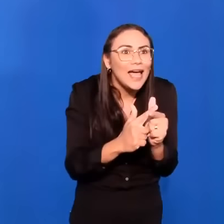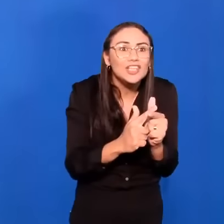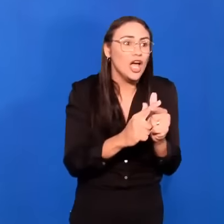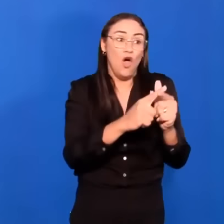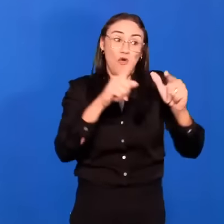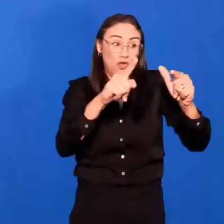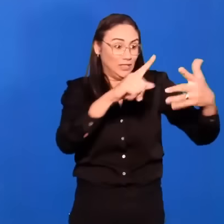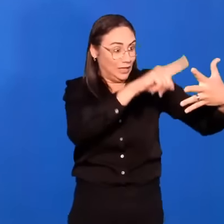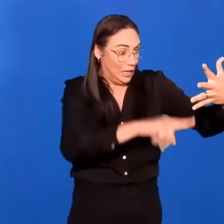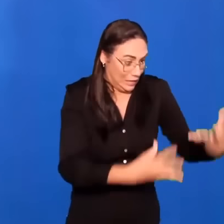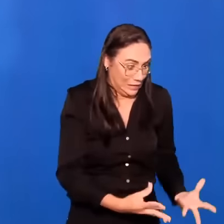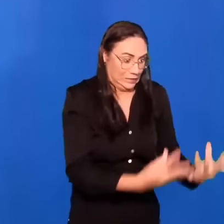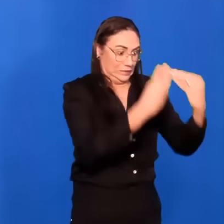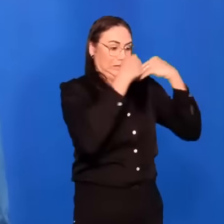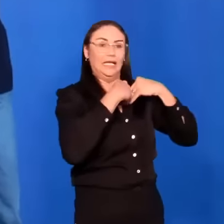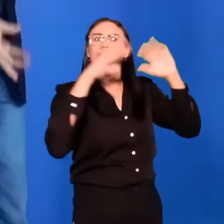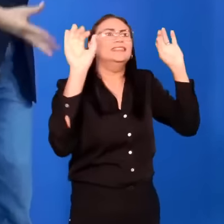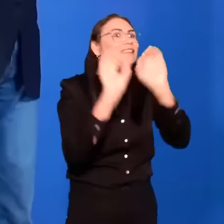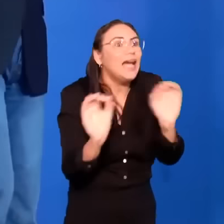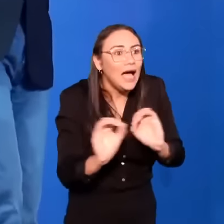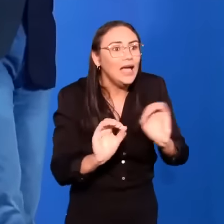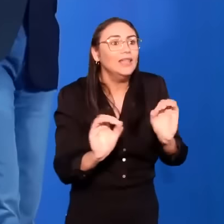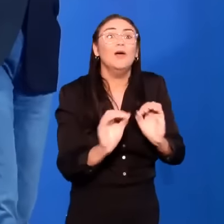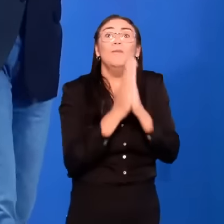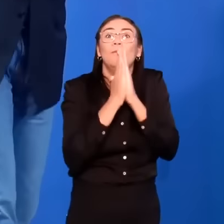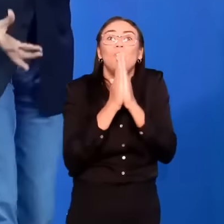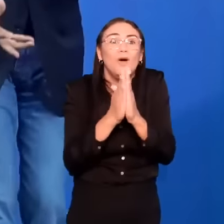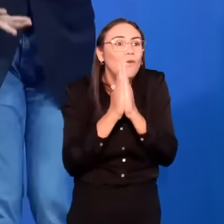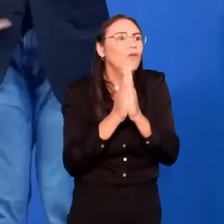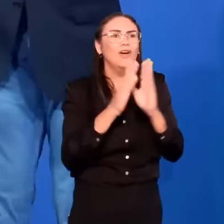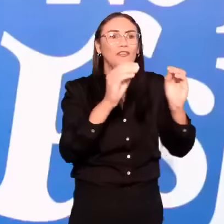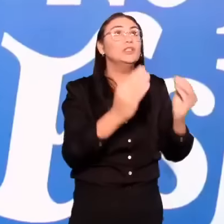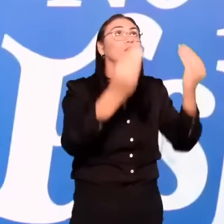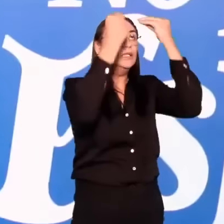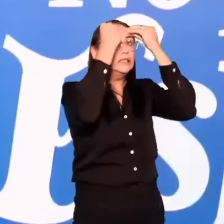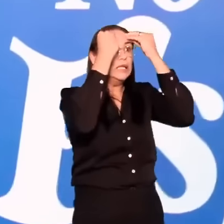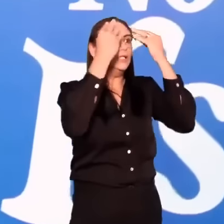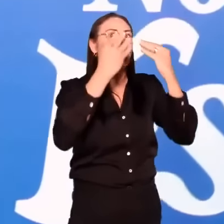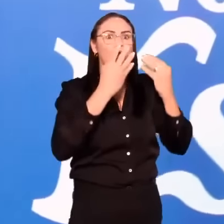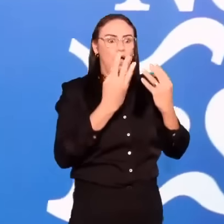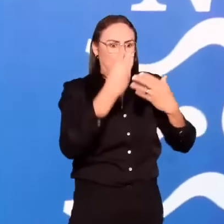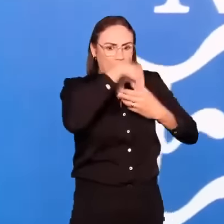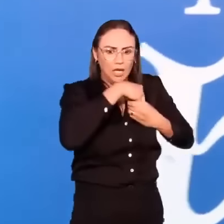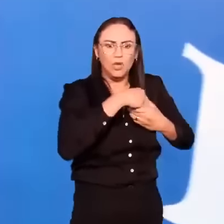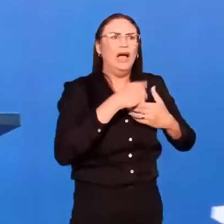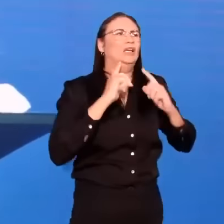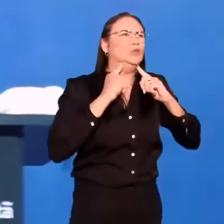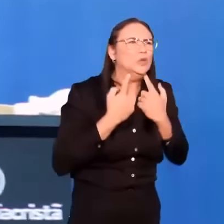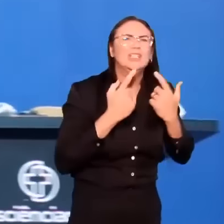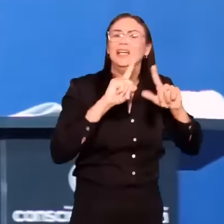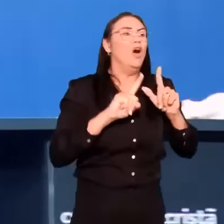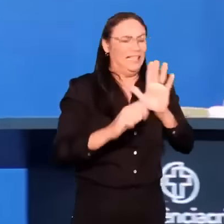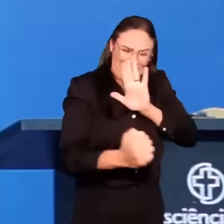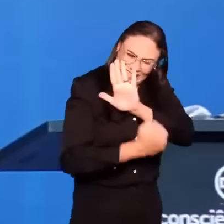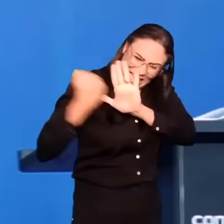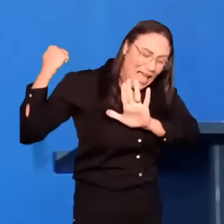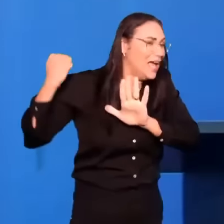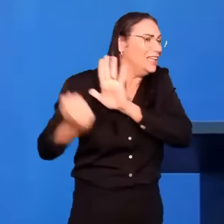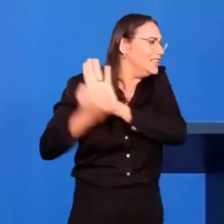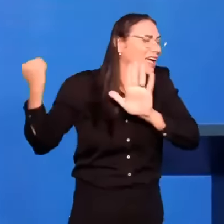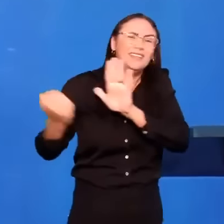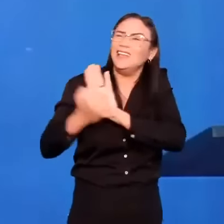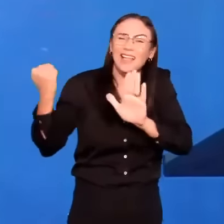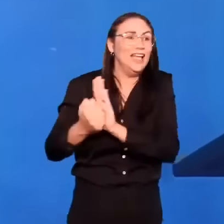com essas coisas. Não se envolva com essa sujeira. Com essa imundícia. Delete isso dos seus